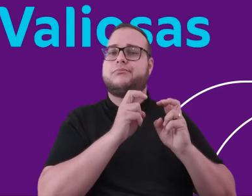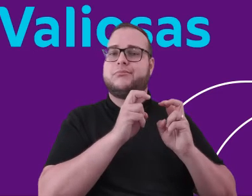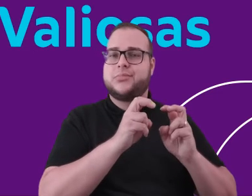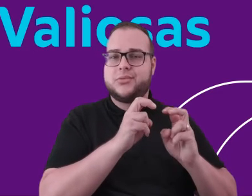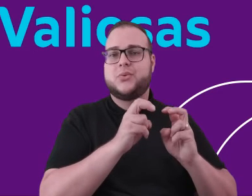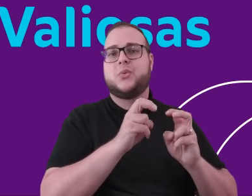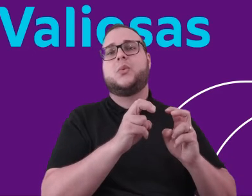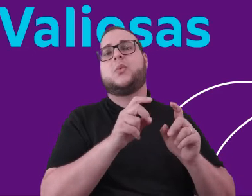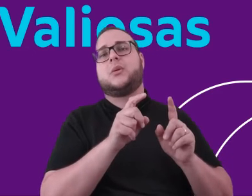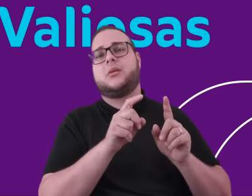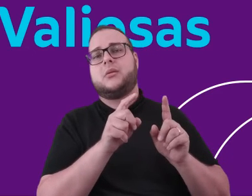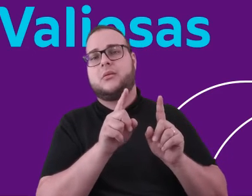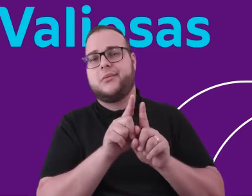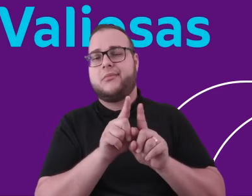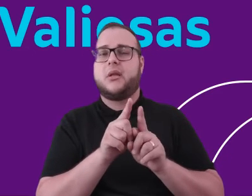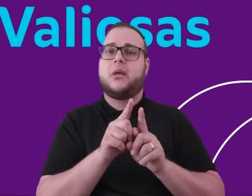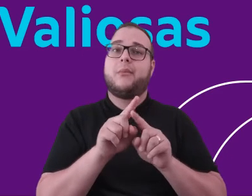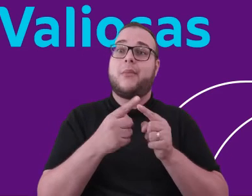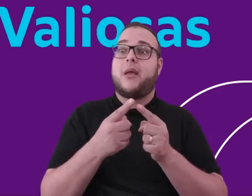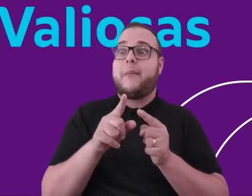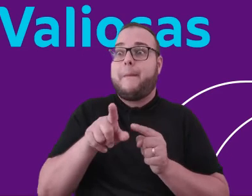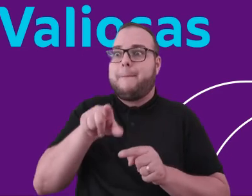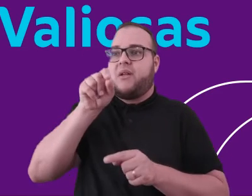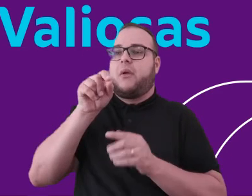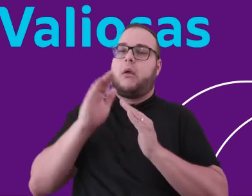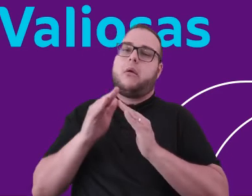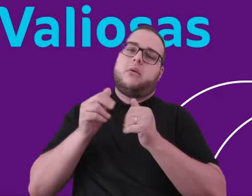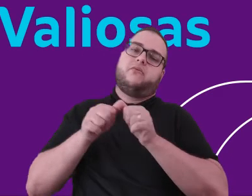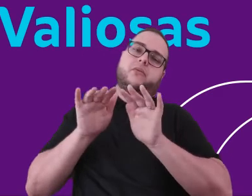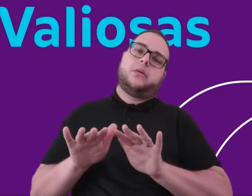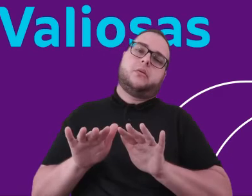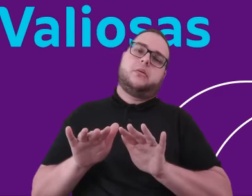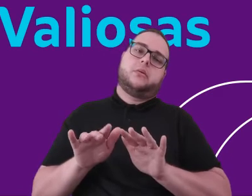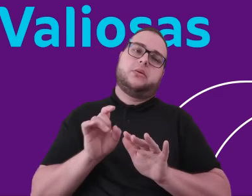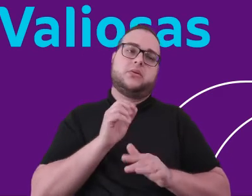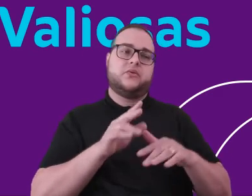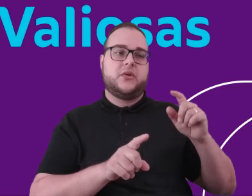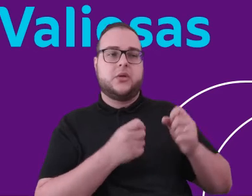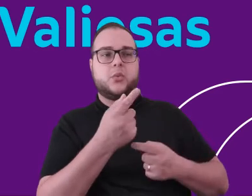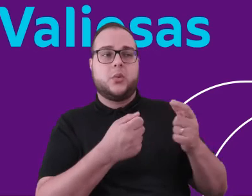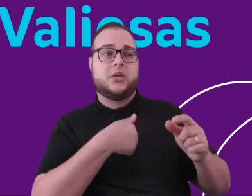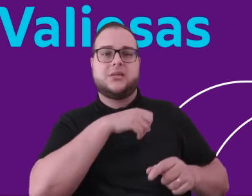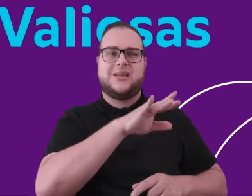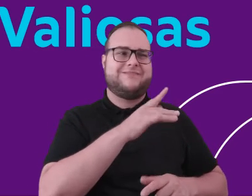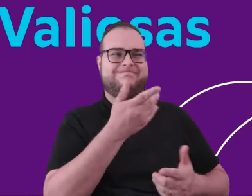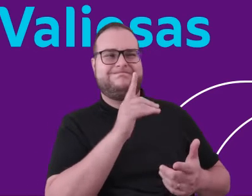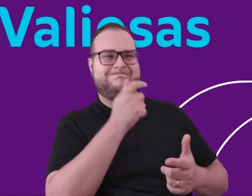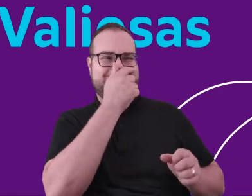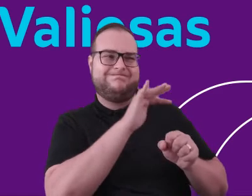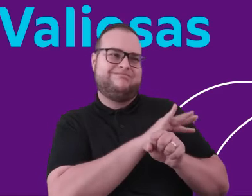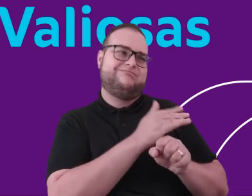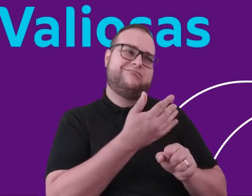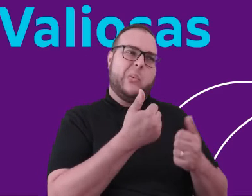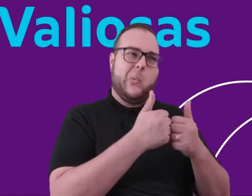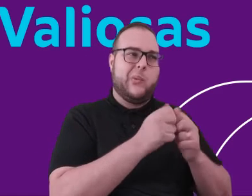mas também quando é necessário se deslocar, preferindo o transporte privado em relação ao transporte público. E